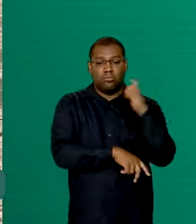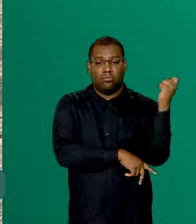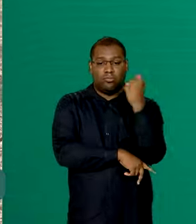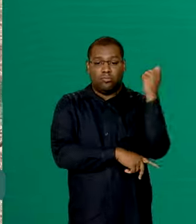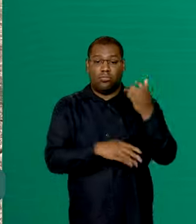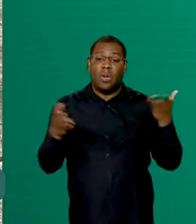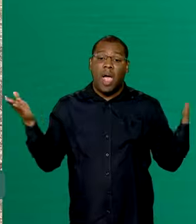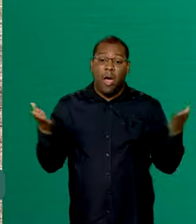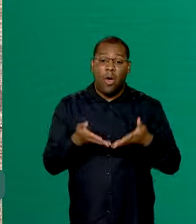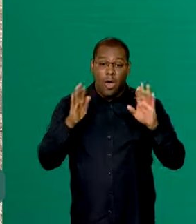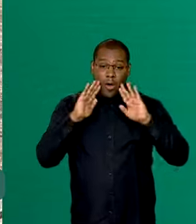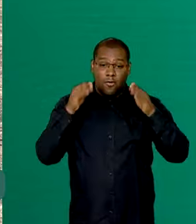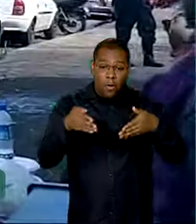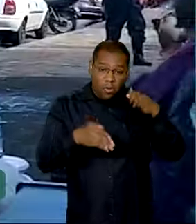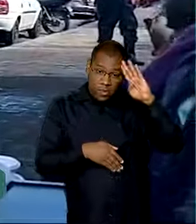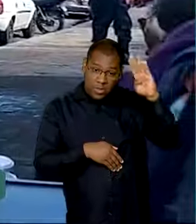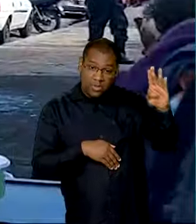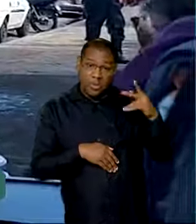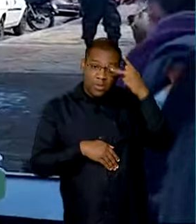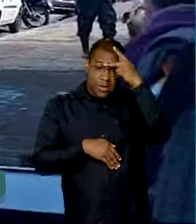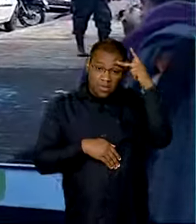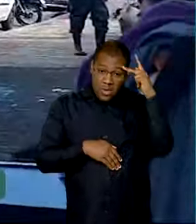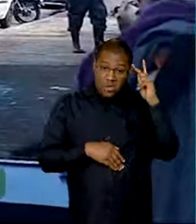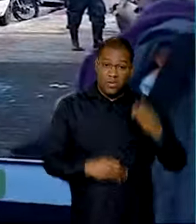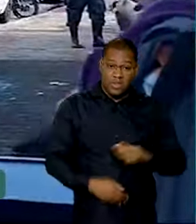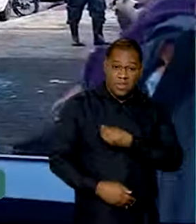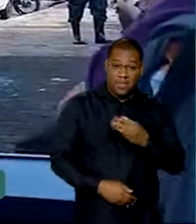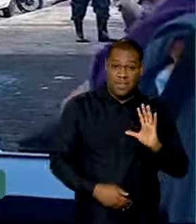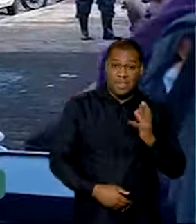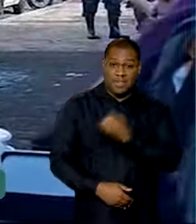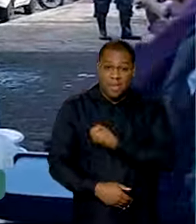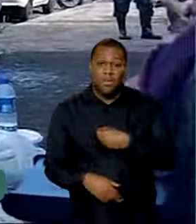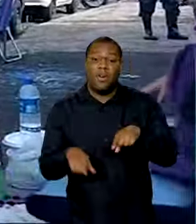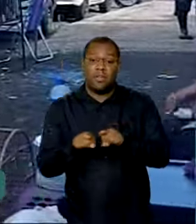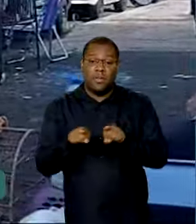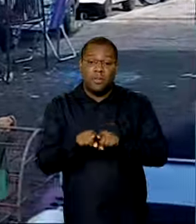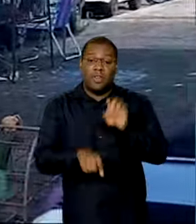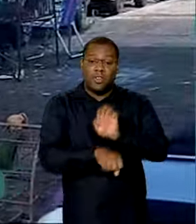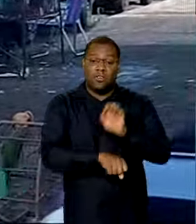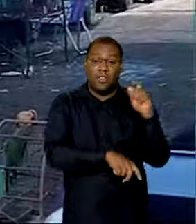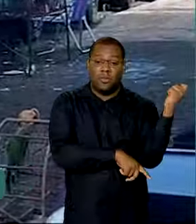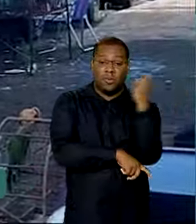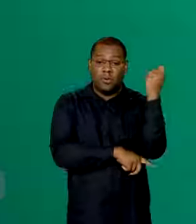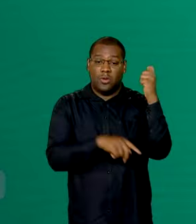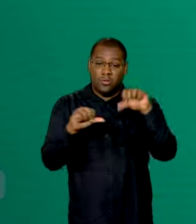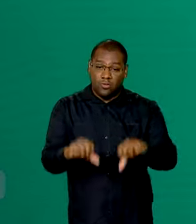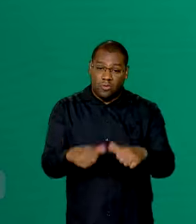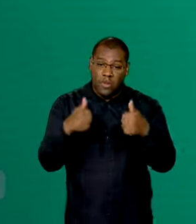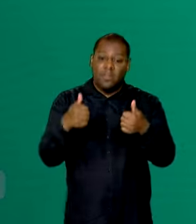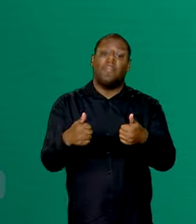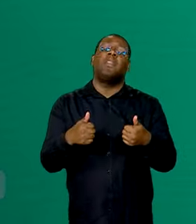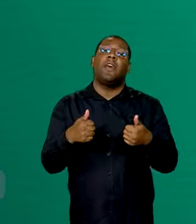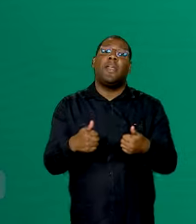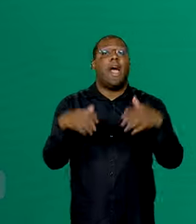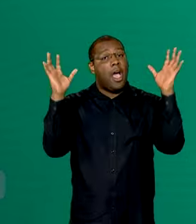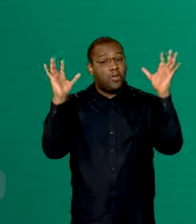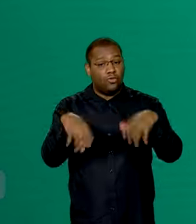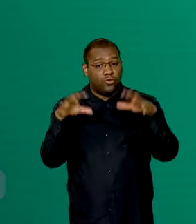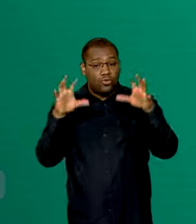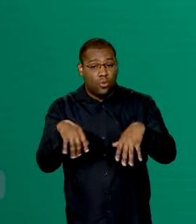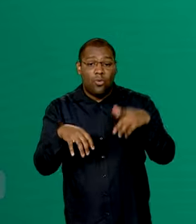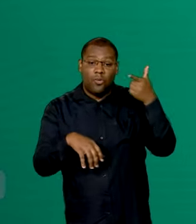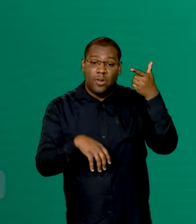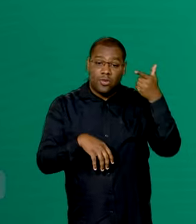agora é no resgate às vítimas, recuperação do Estado e na prevenção de novos acidentes. E para quem perdeu quase